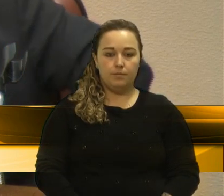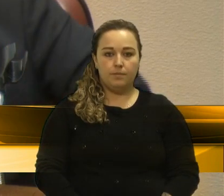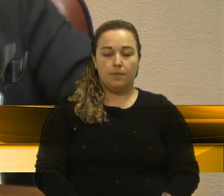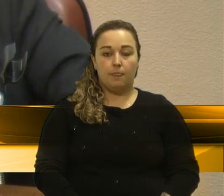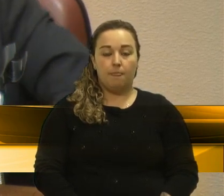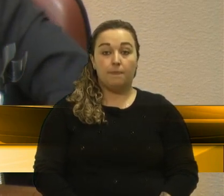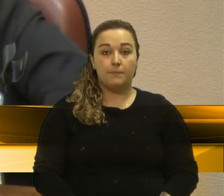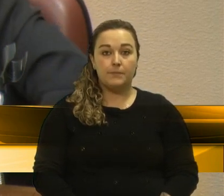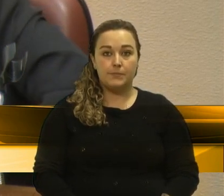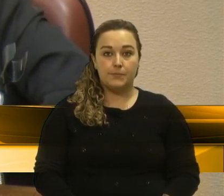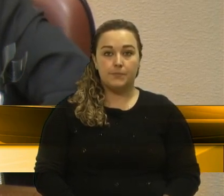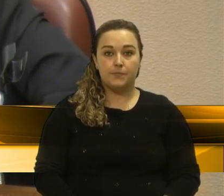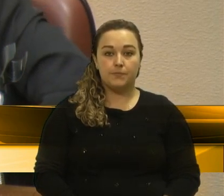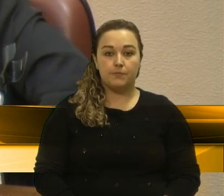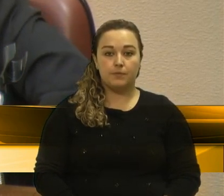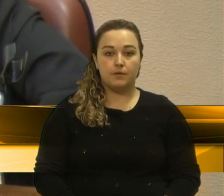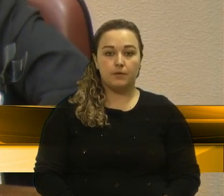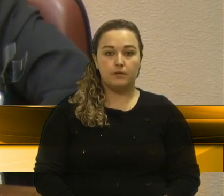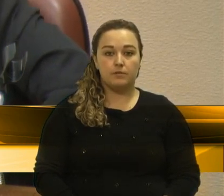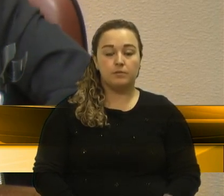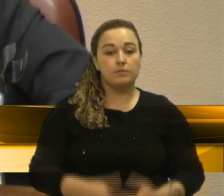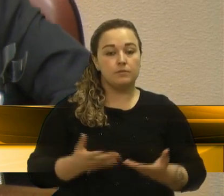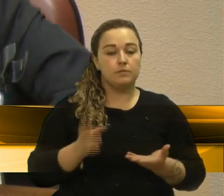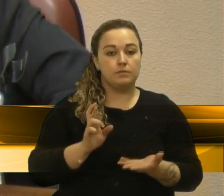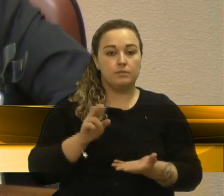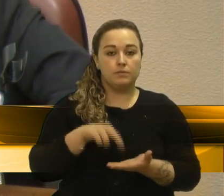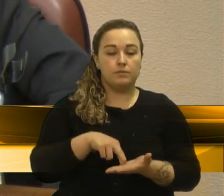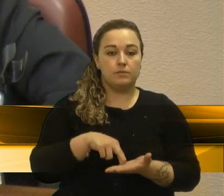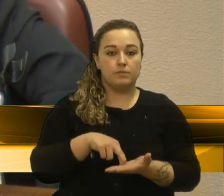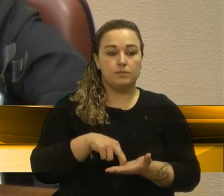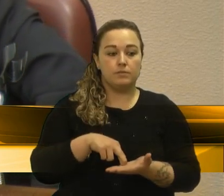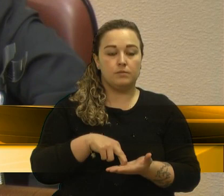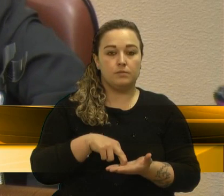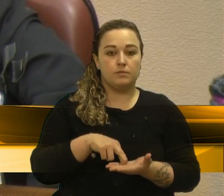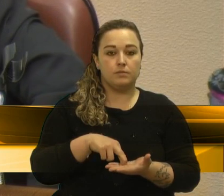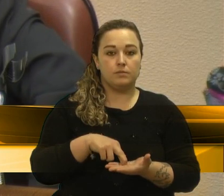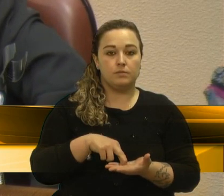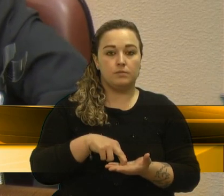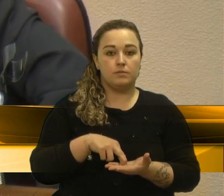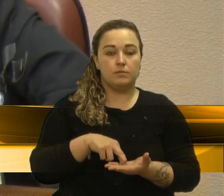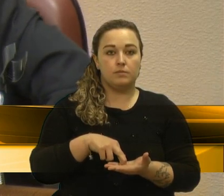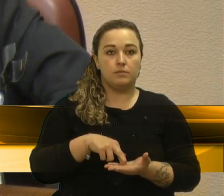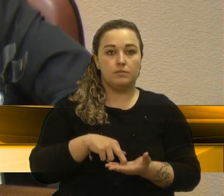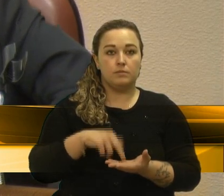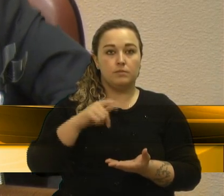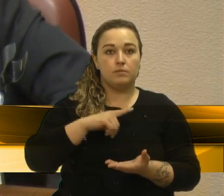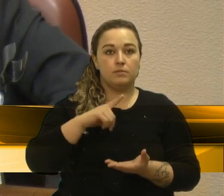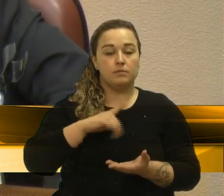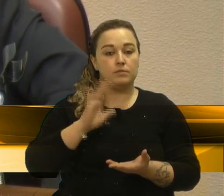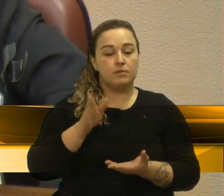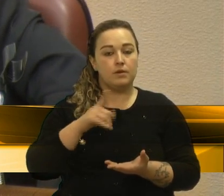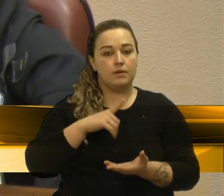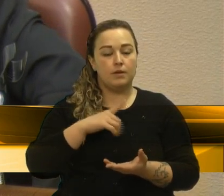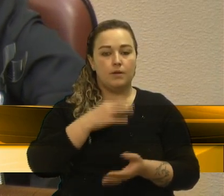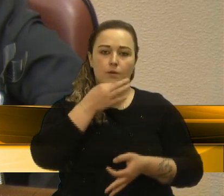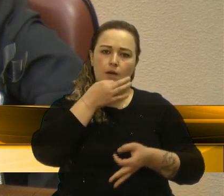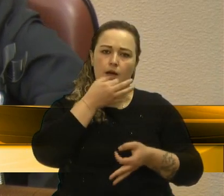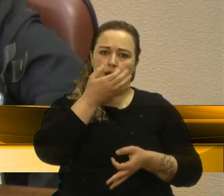Eu, na realidade, nós temos algumas divergências de ponto de vista,